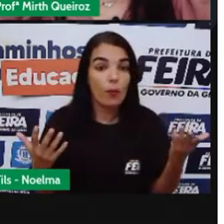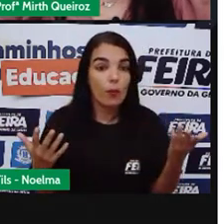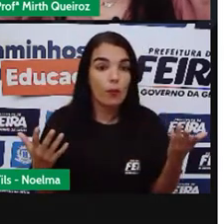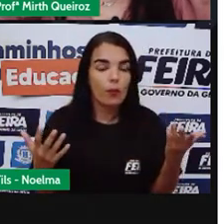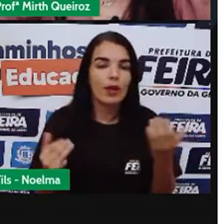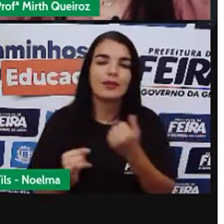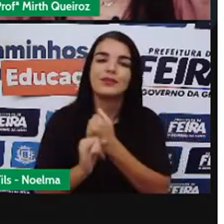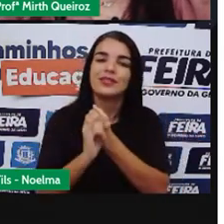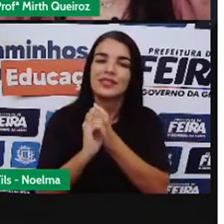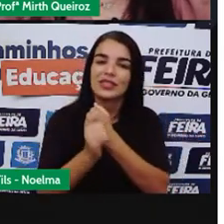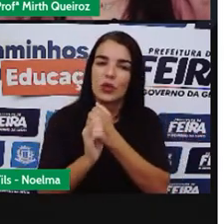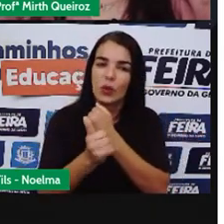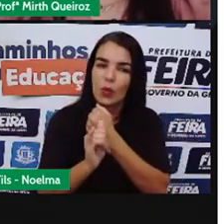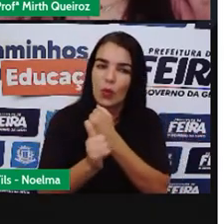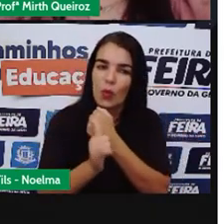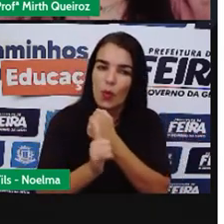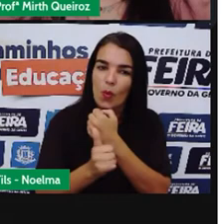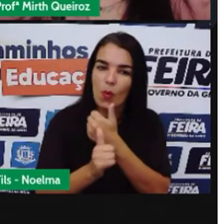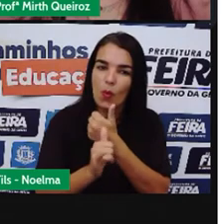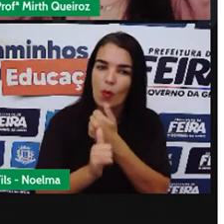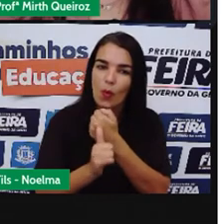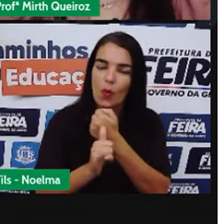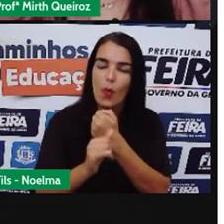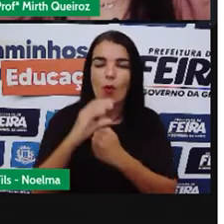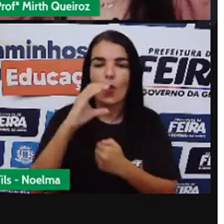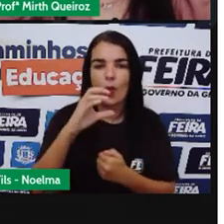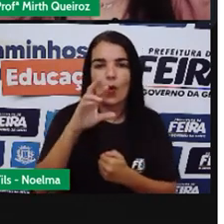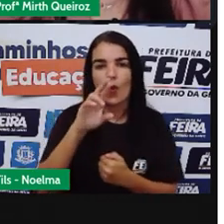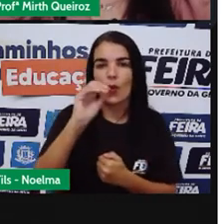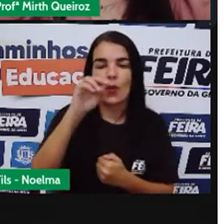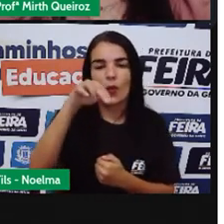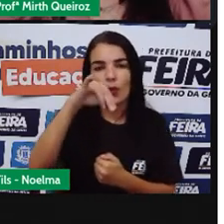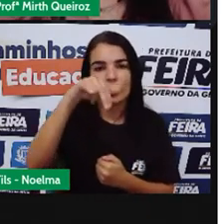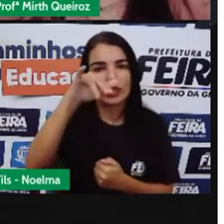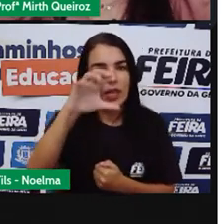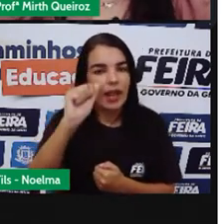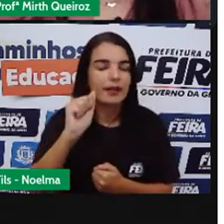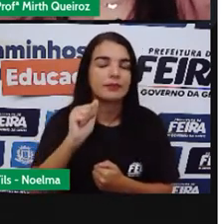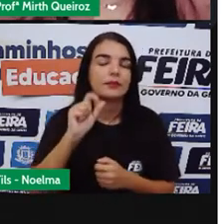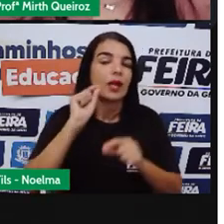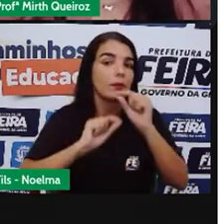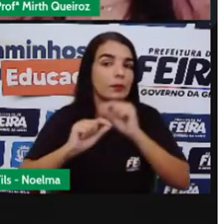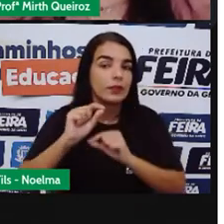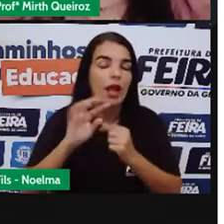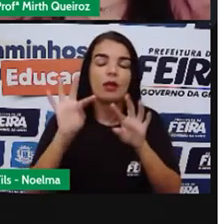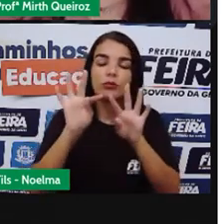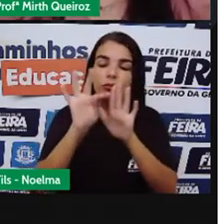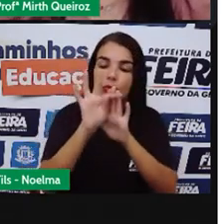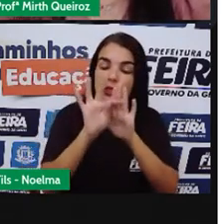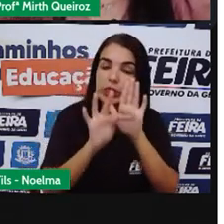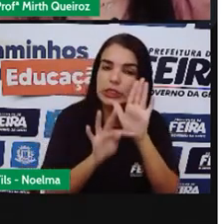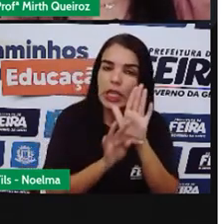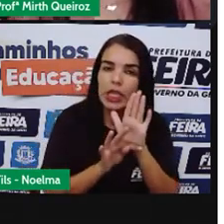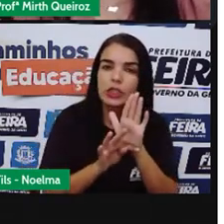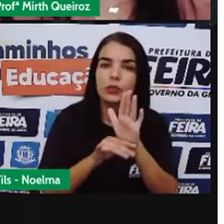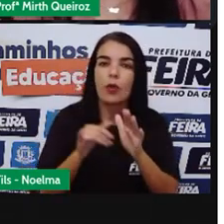É uma crônica. Se trata de uma crônica, que é um texto